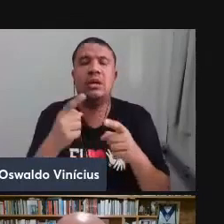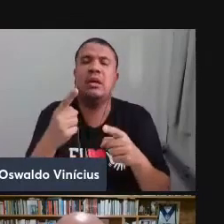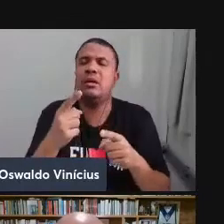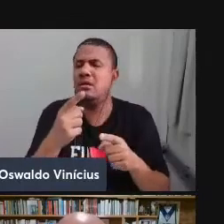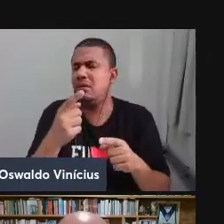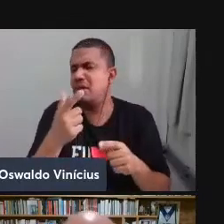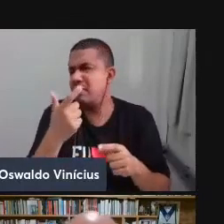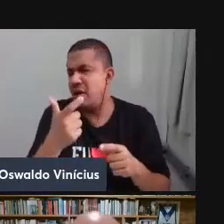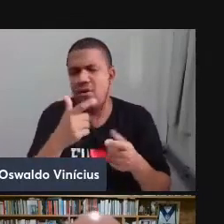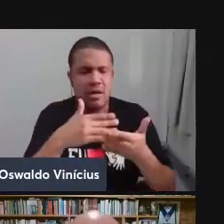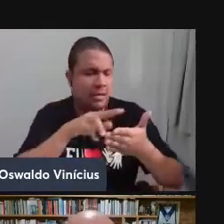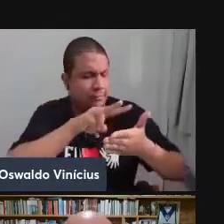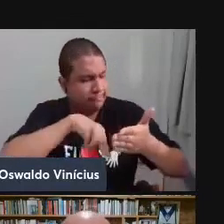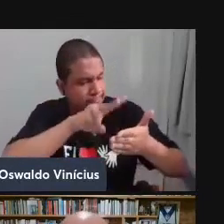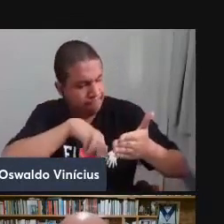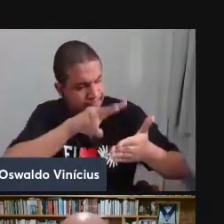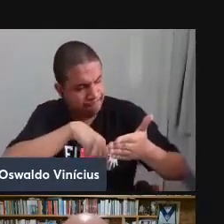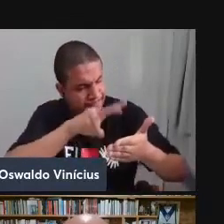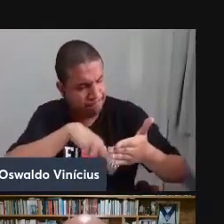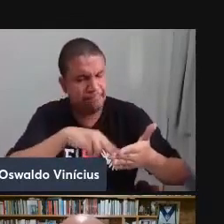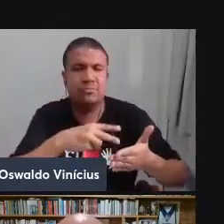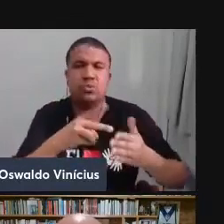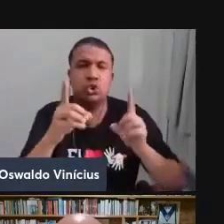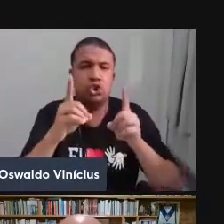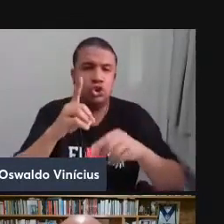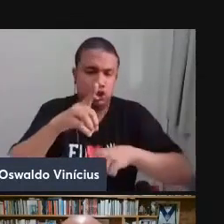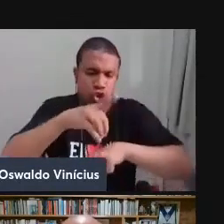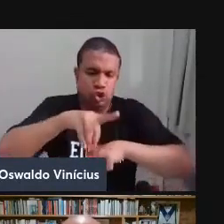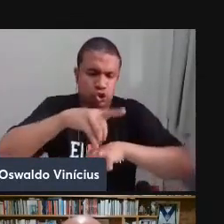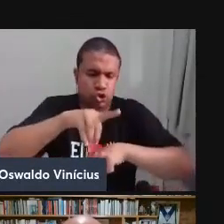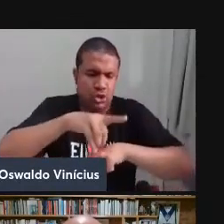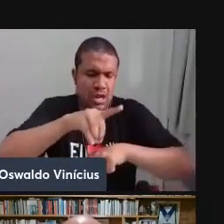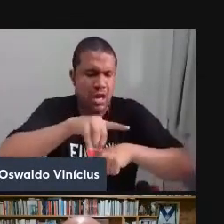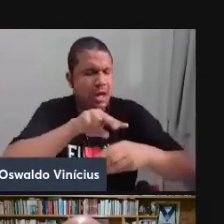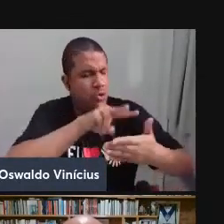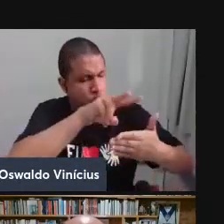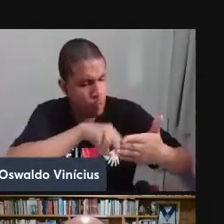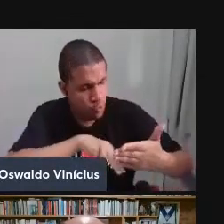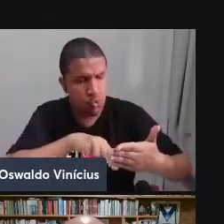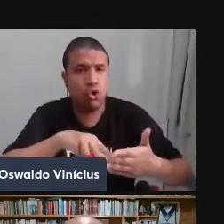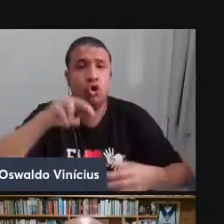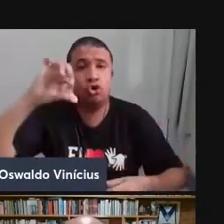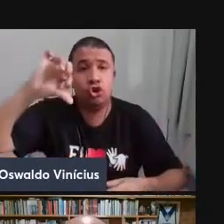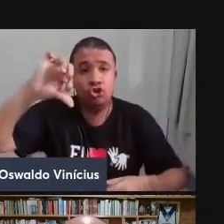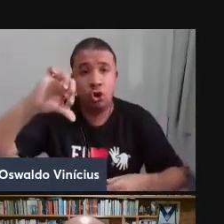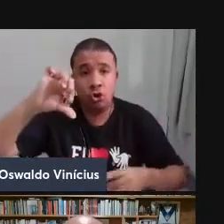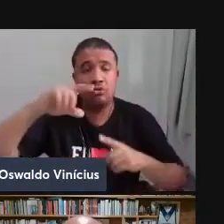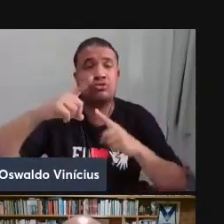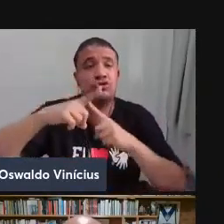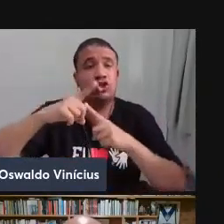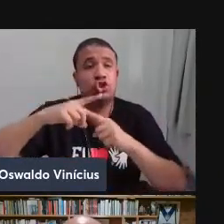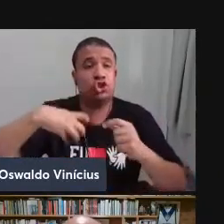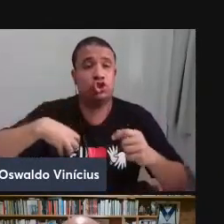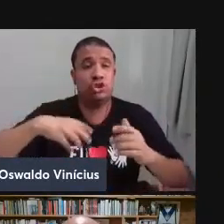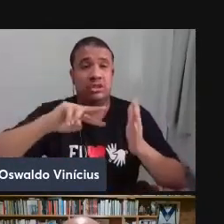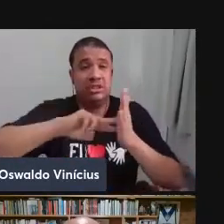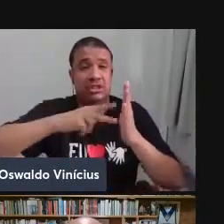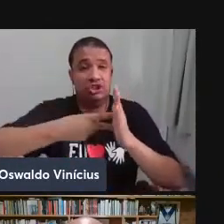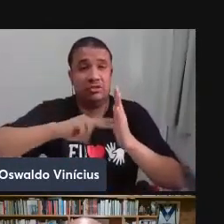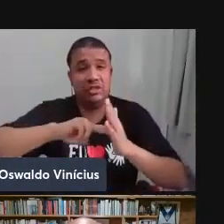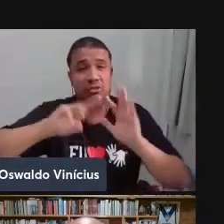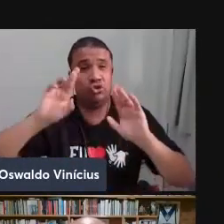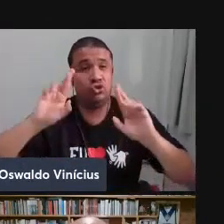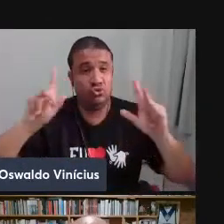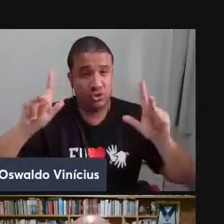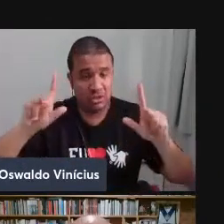por exemplo, o dicionário WISE, a gente encontra lá no dicionário WISE nove diferentes sentidos para essa palavra conjurar.